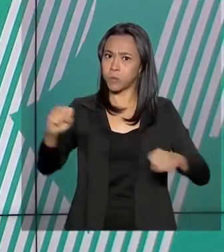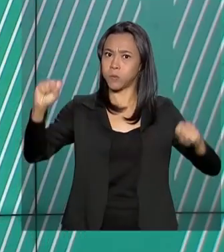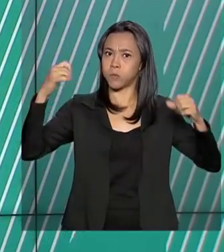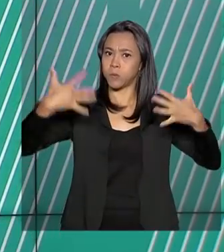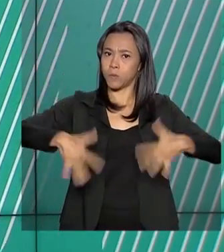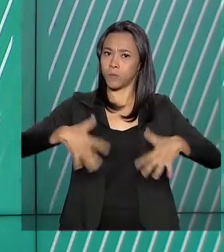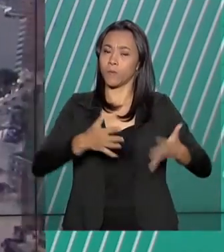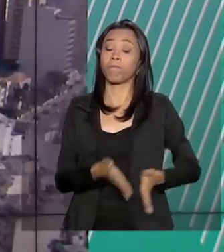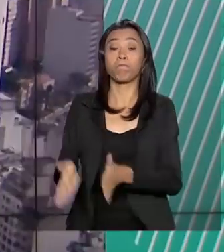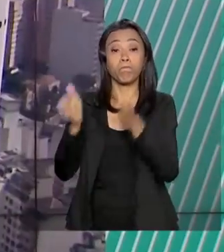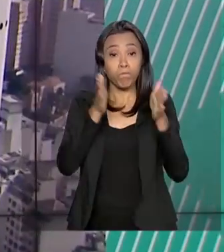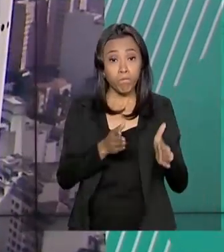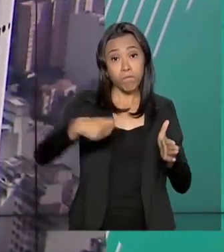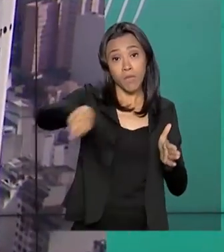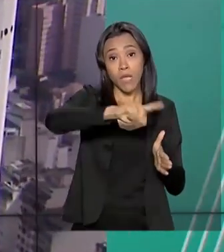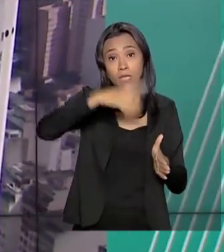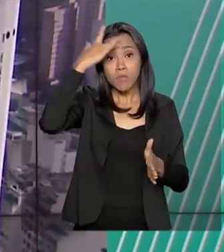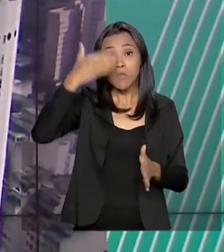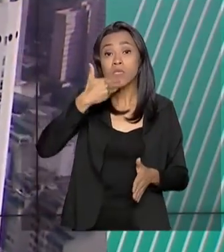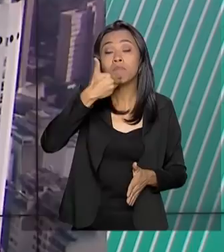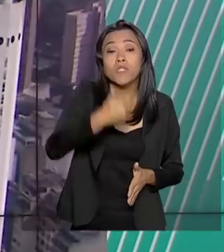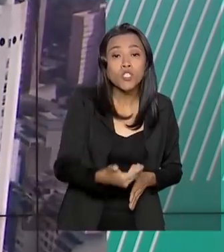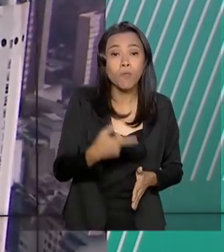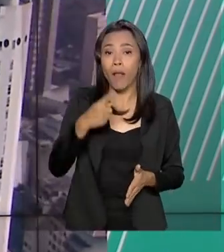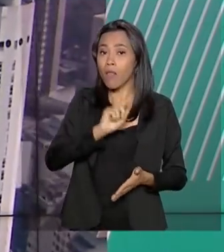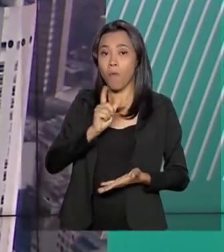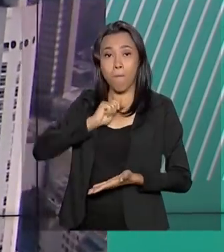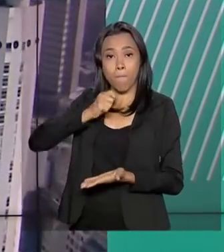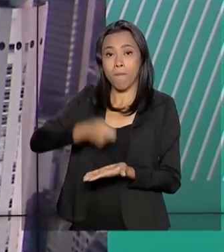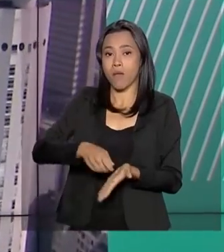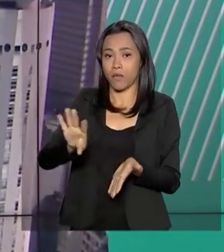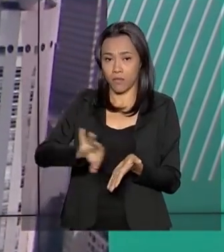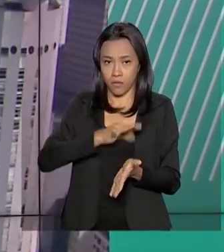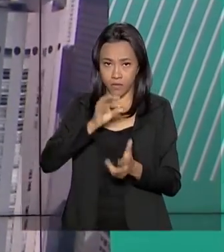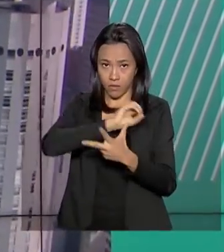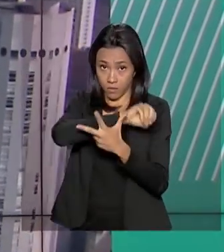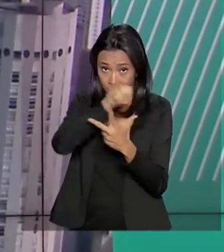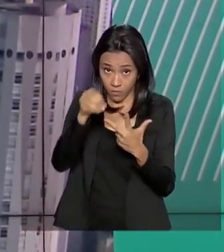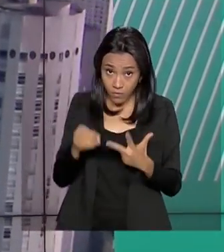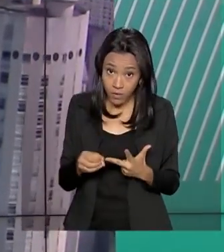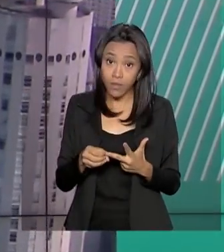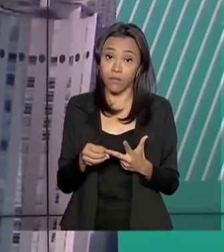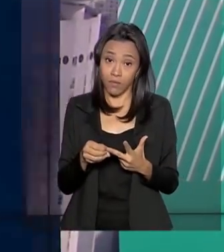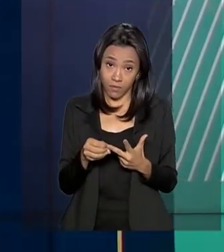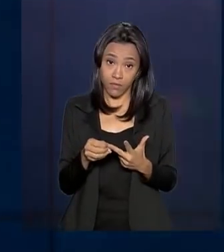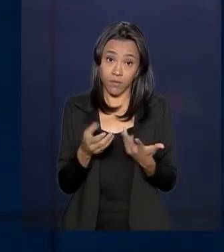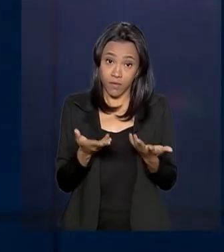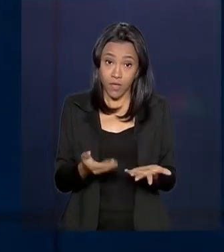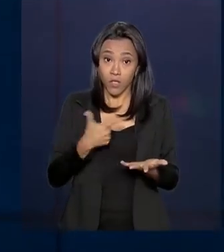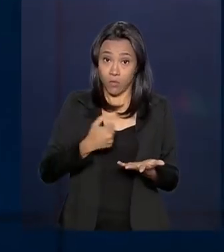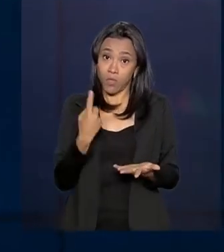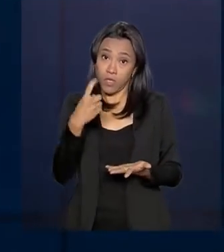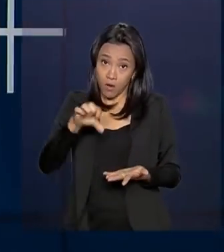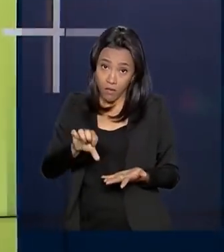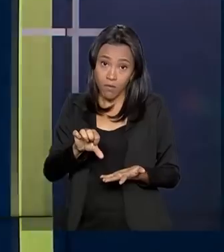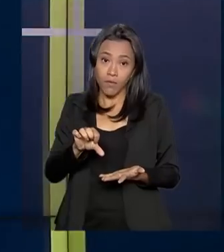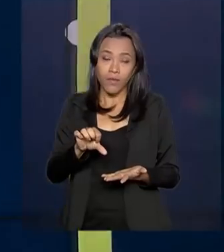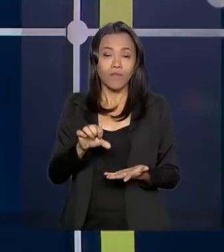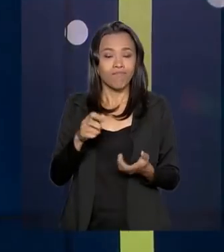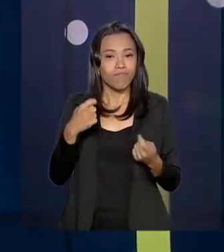Os candidatos que pediram a isenção da taxa de inscrição para o Exame Nacional do Ensino Médio, o Enem 2019,